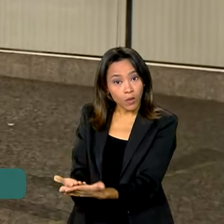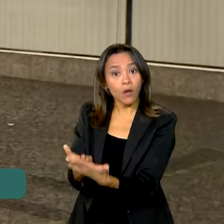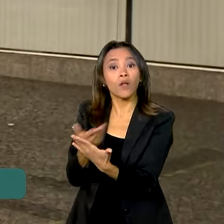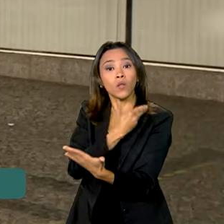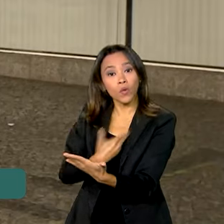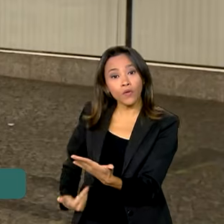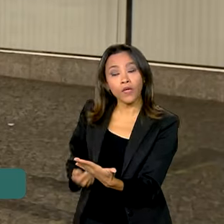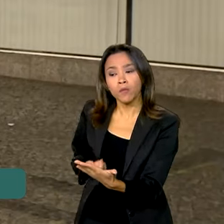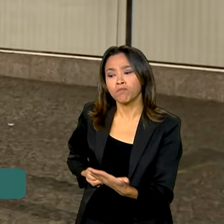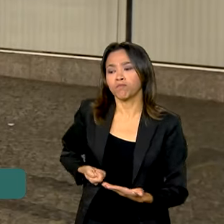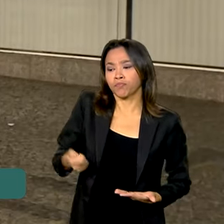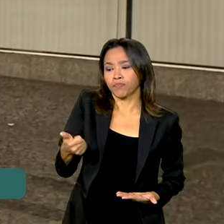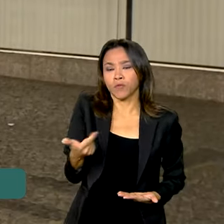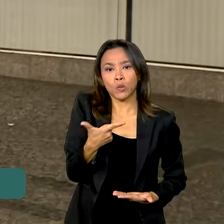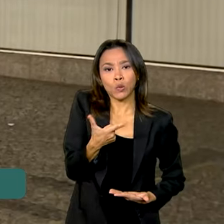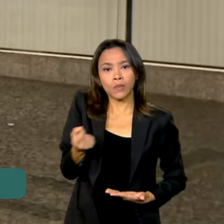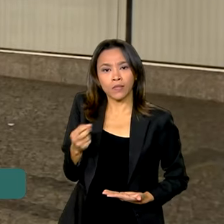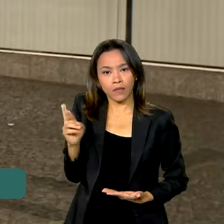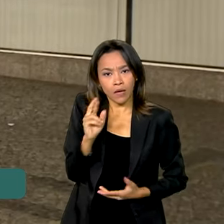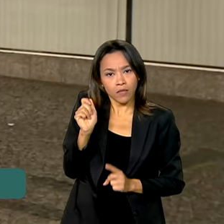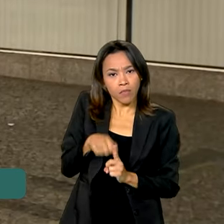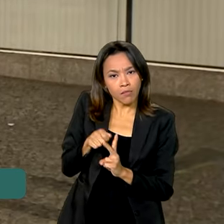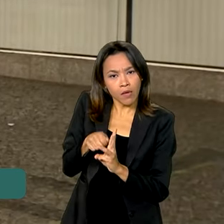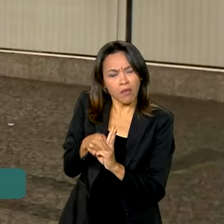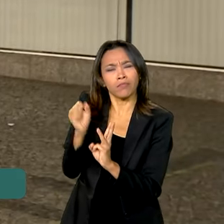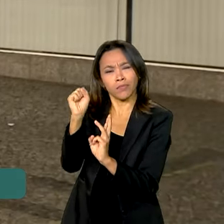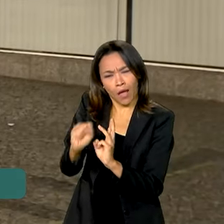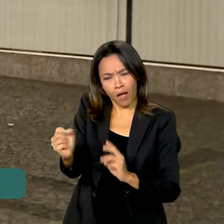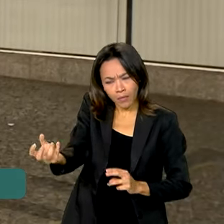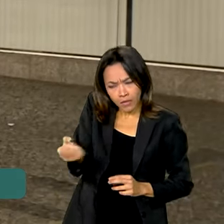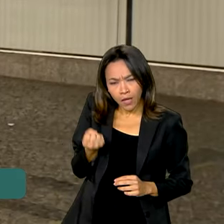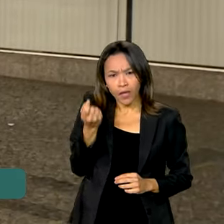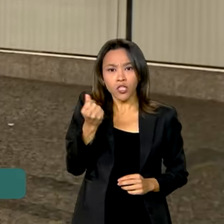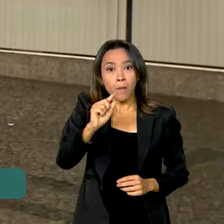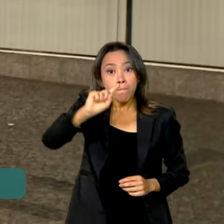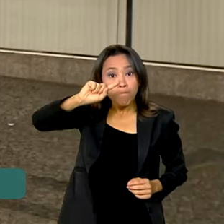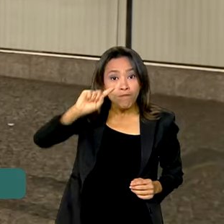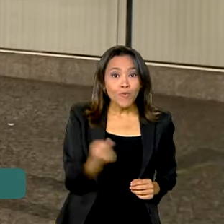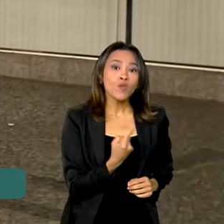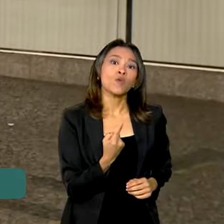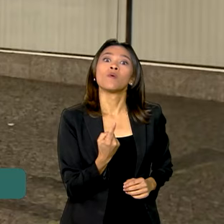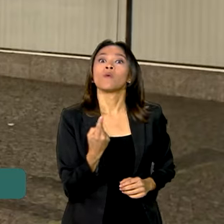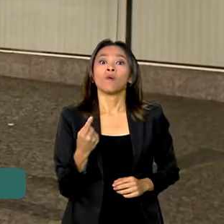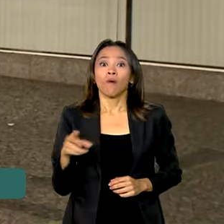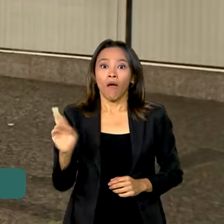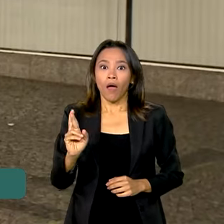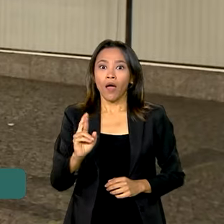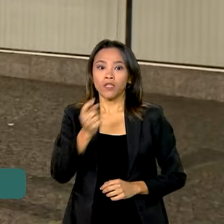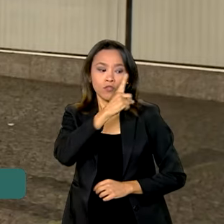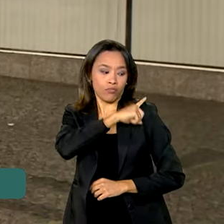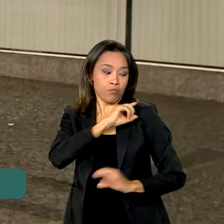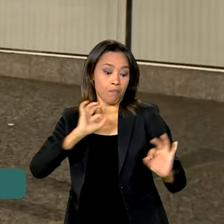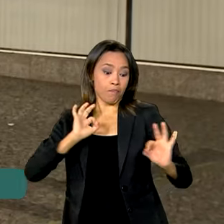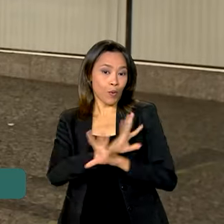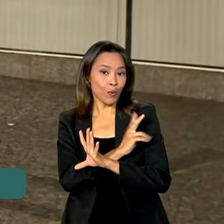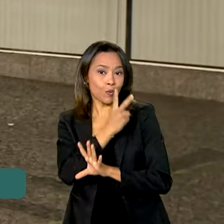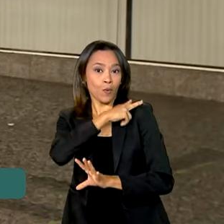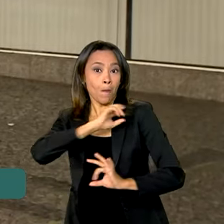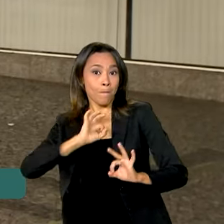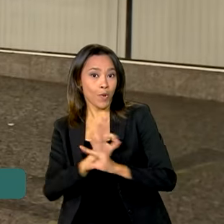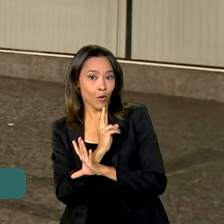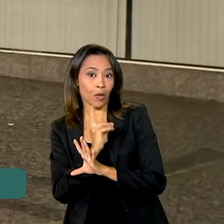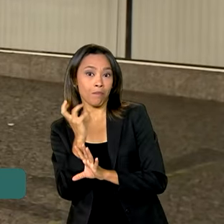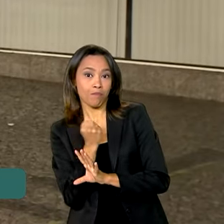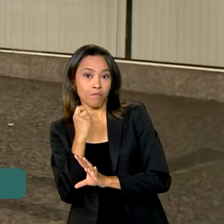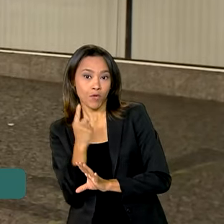de R$ 200 mensais que podem ser sacados, R$.000 ao final de cada ano concluído, mas esse dinheiro só